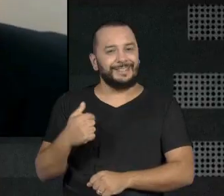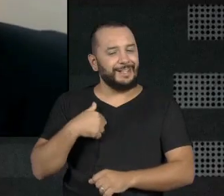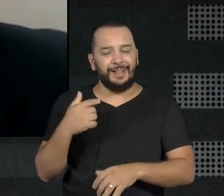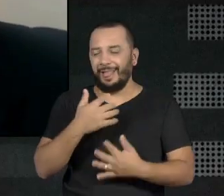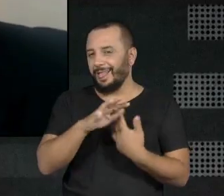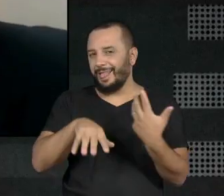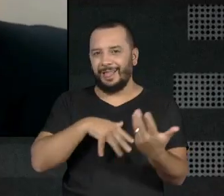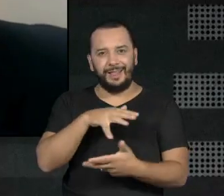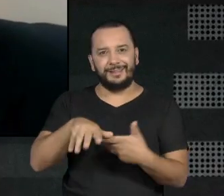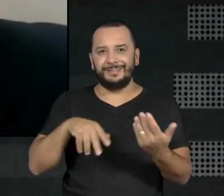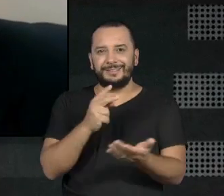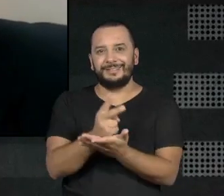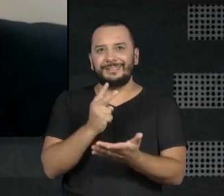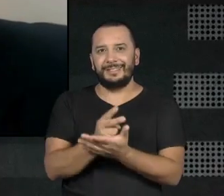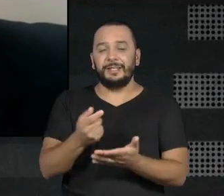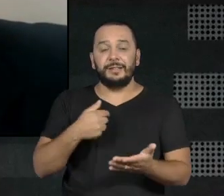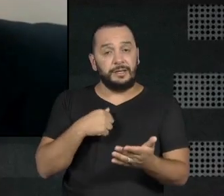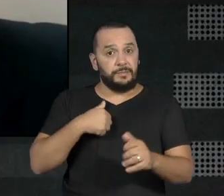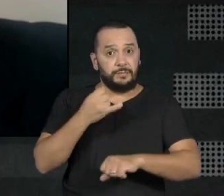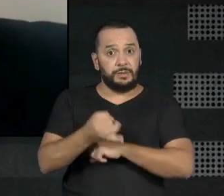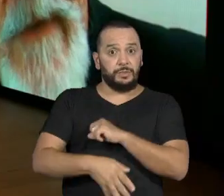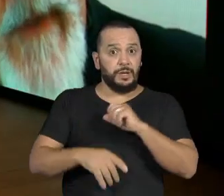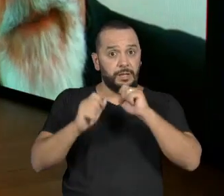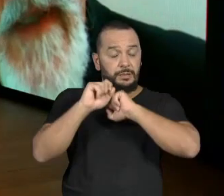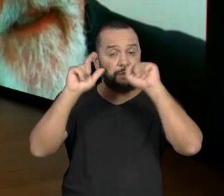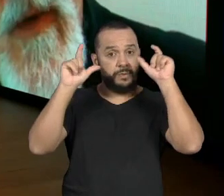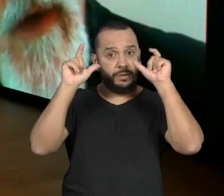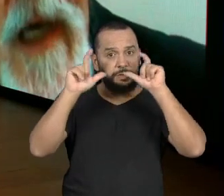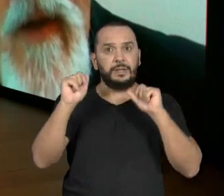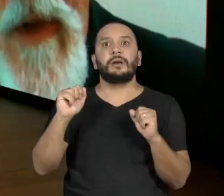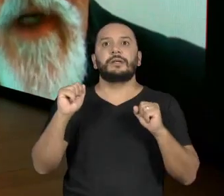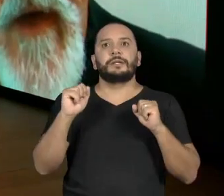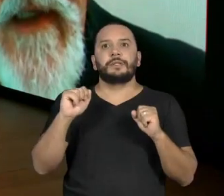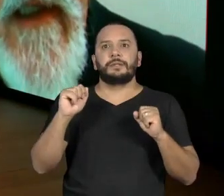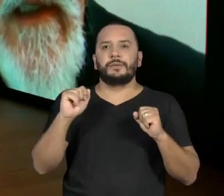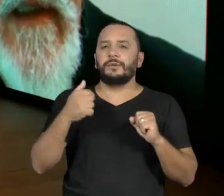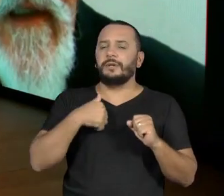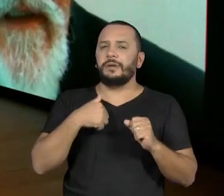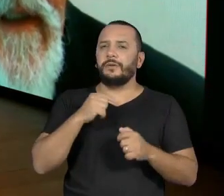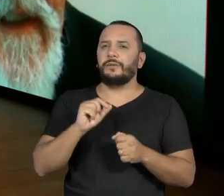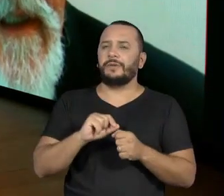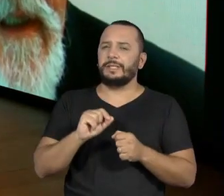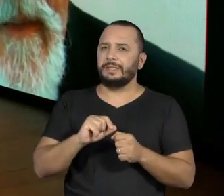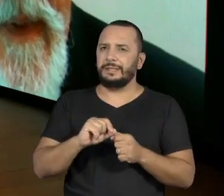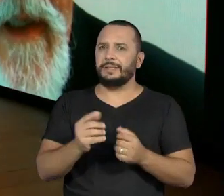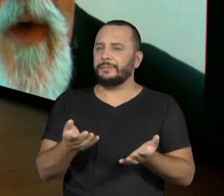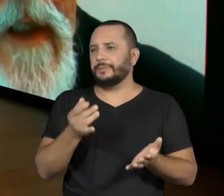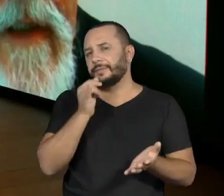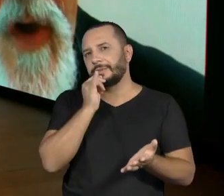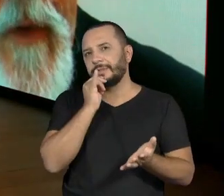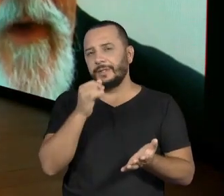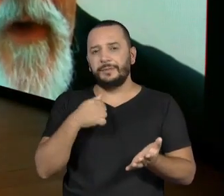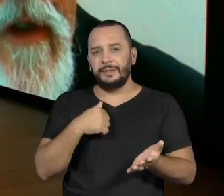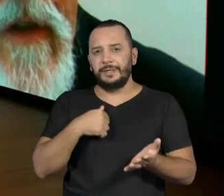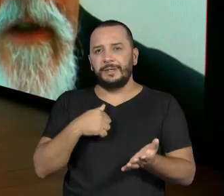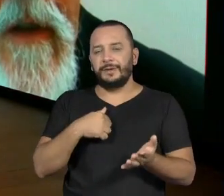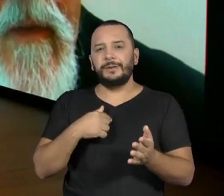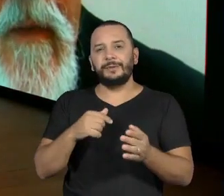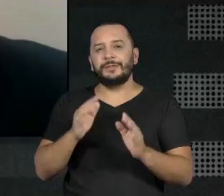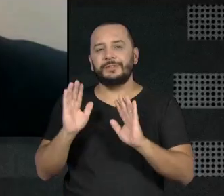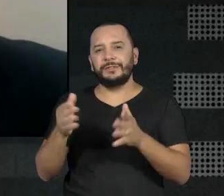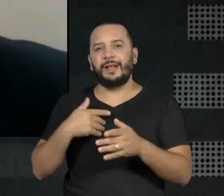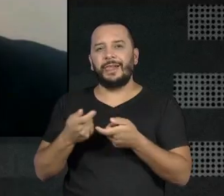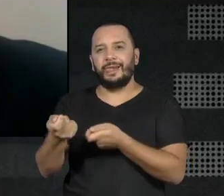Eu ficava a noite toda acordado, pensando o que eu poderia fazer para enlouquecer os professores.